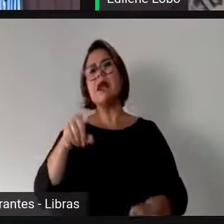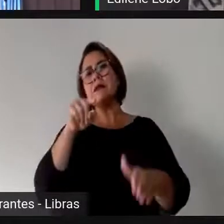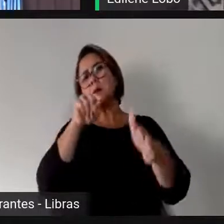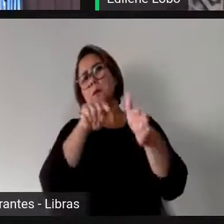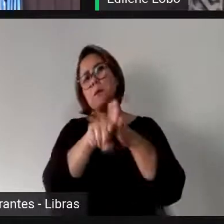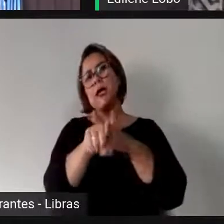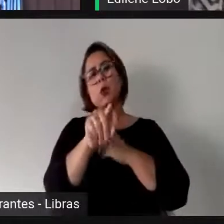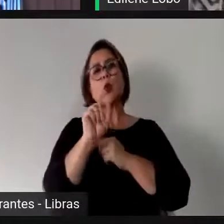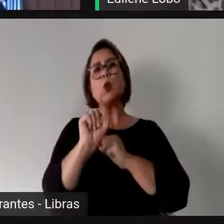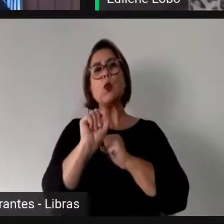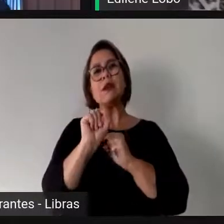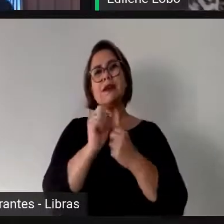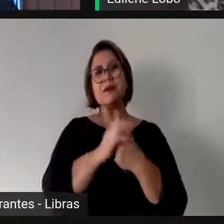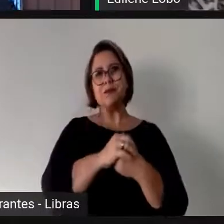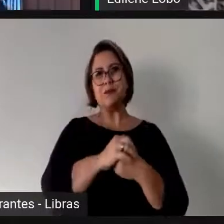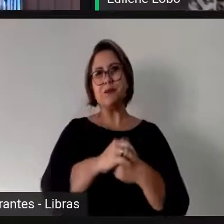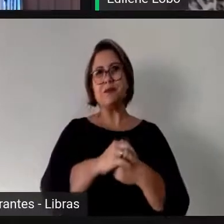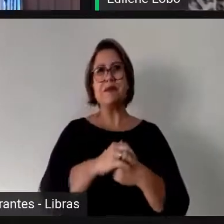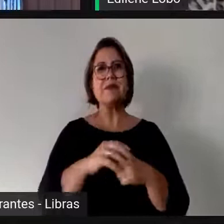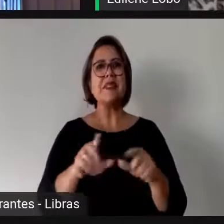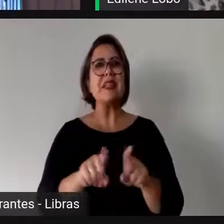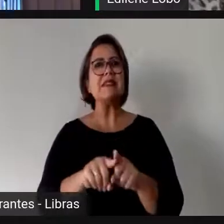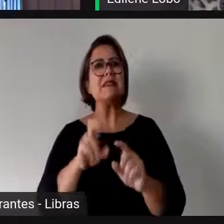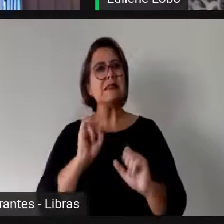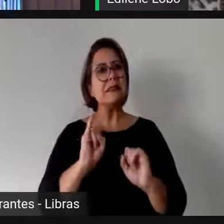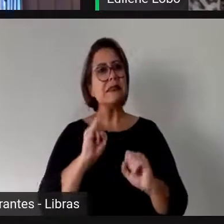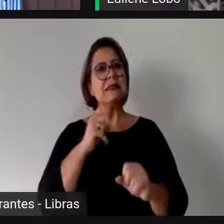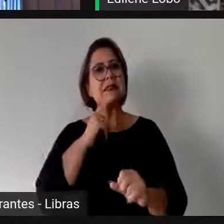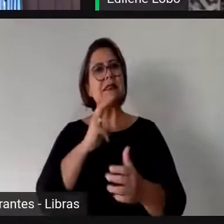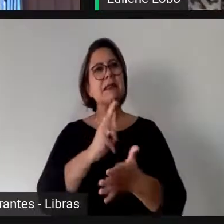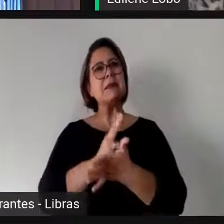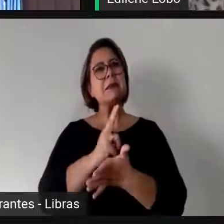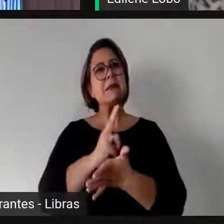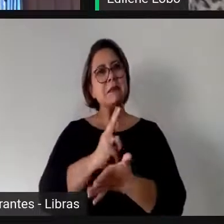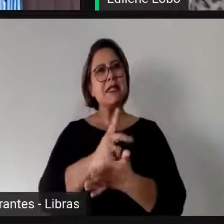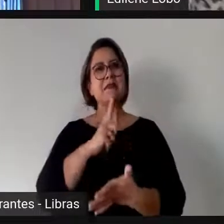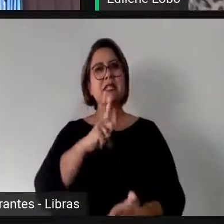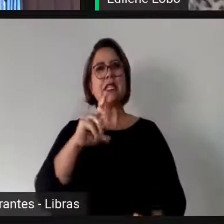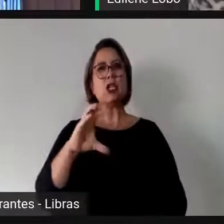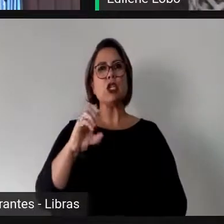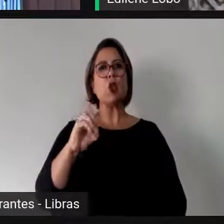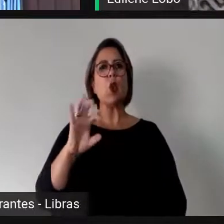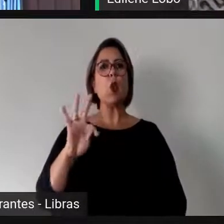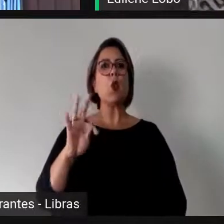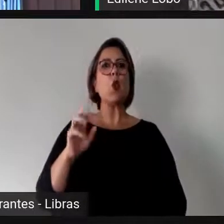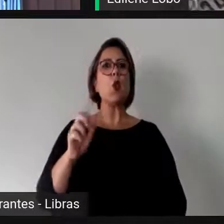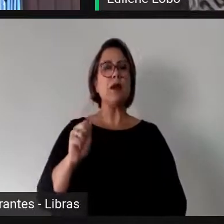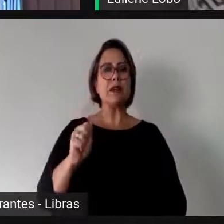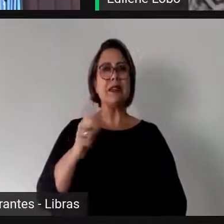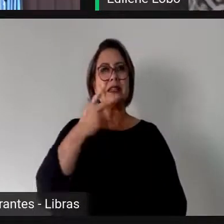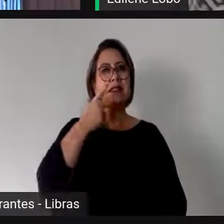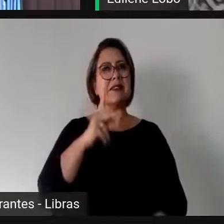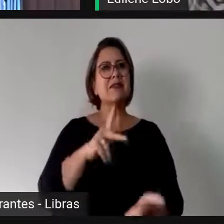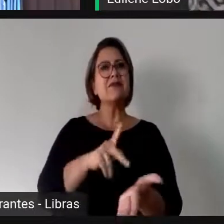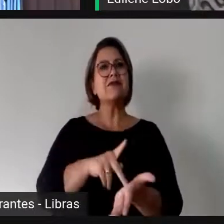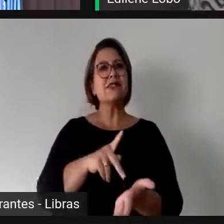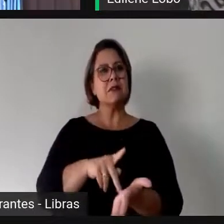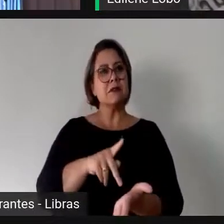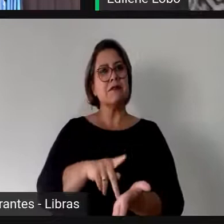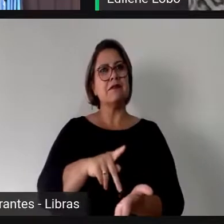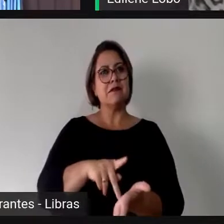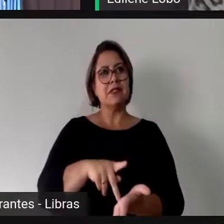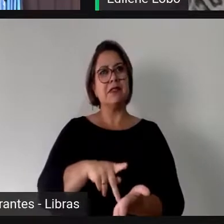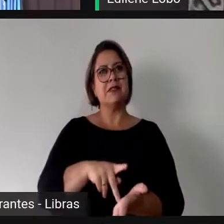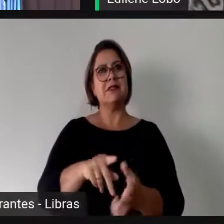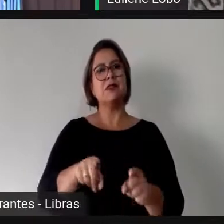sequência é se, mesmo com o cenário de cotas, se, de fato, a partir daí,